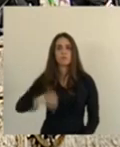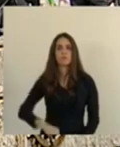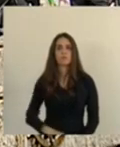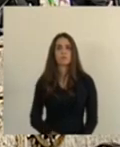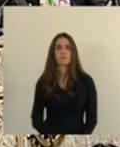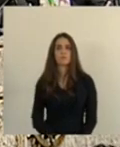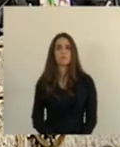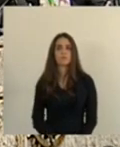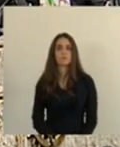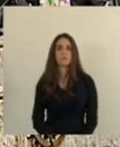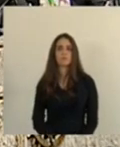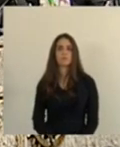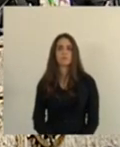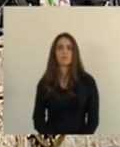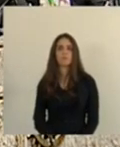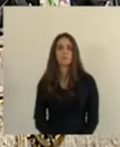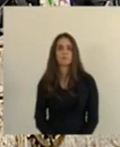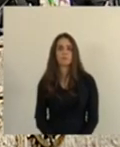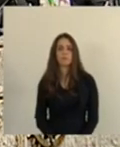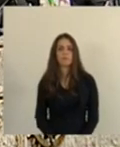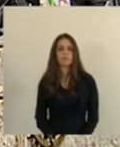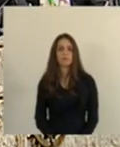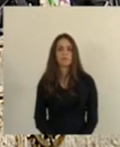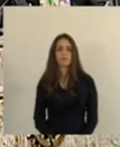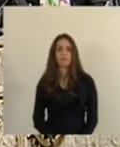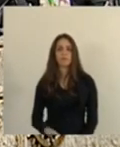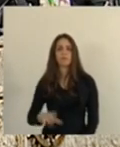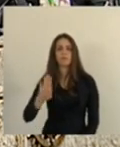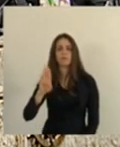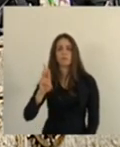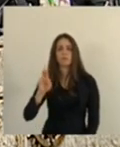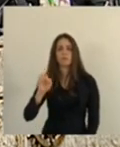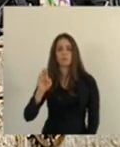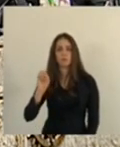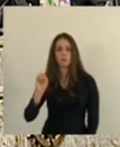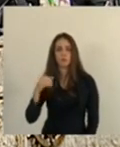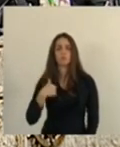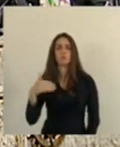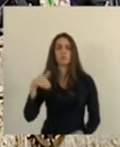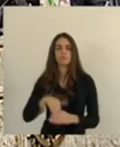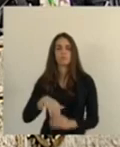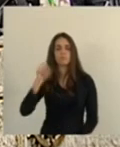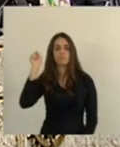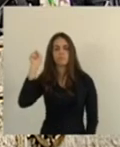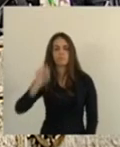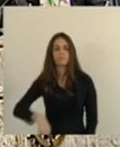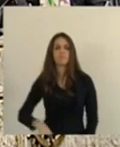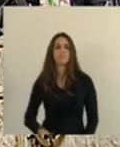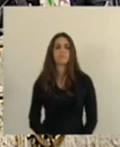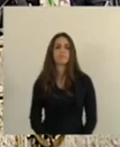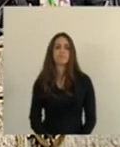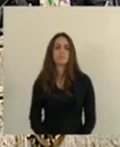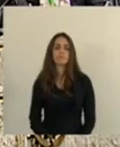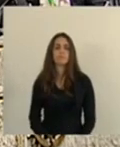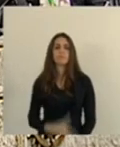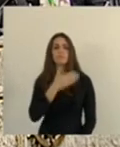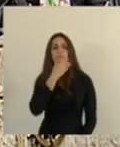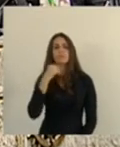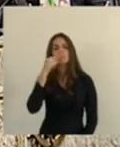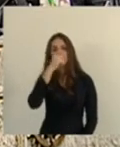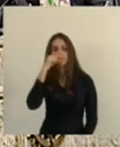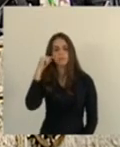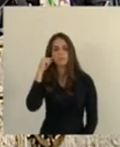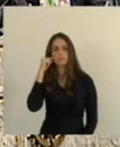Presidente. Alexandre Chambinho vota sim. Bruno Lamas? Voto sim, presidente. Deputado Bruno Lamas vota sim. Capitão Assunção?